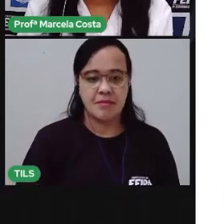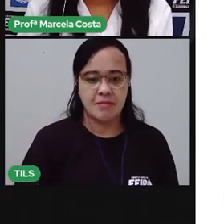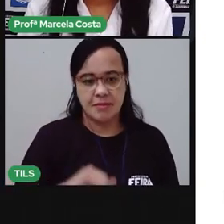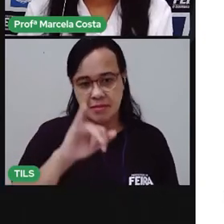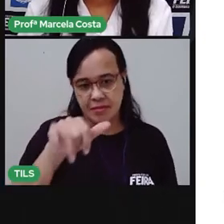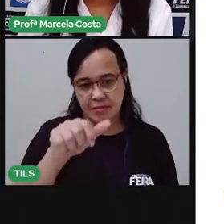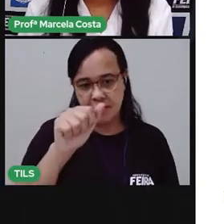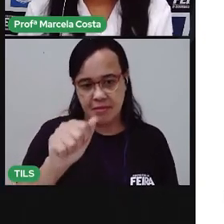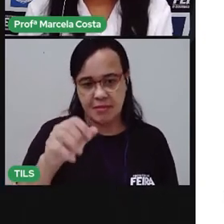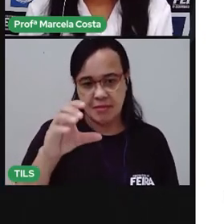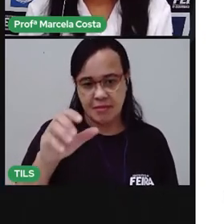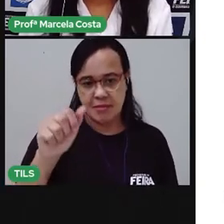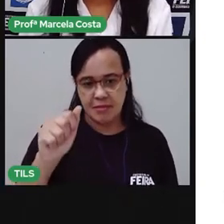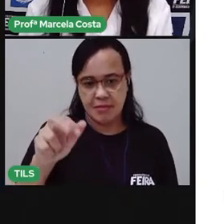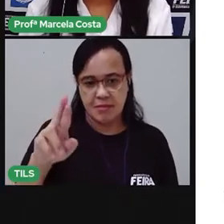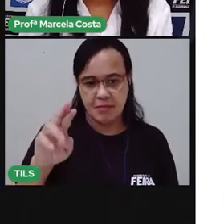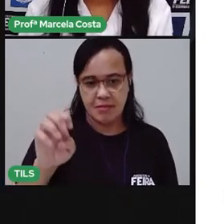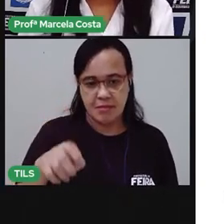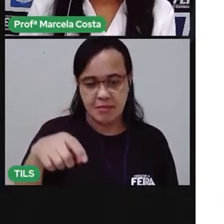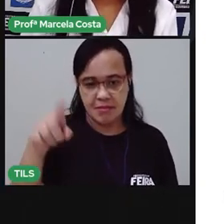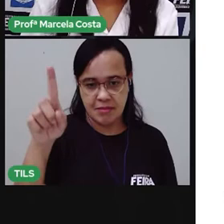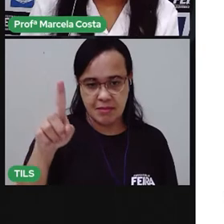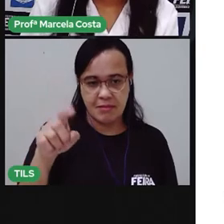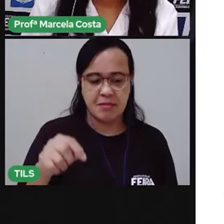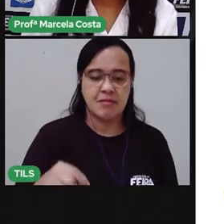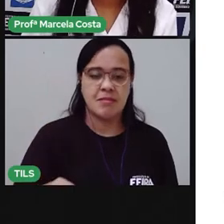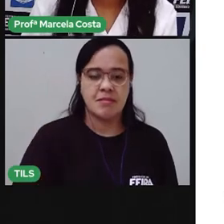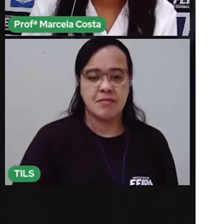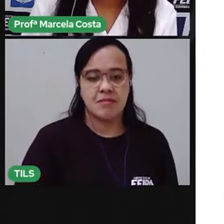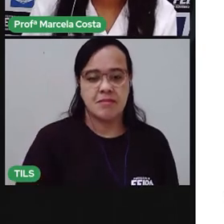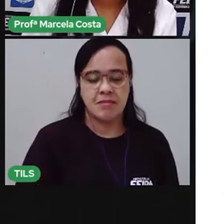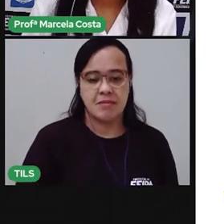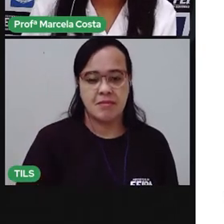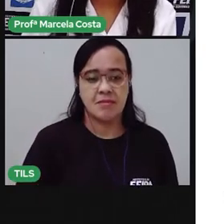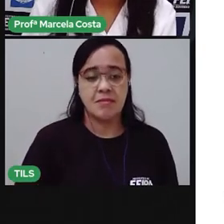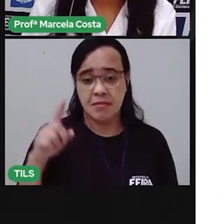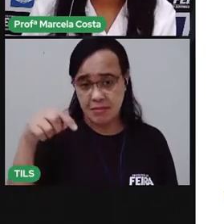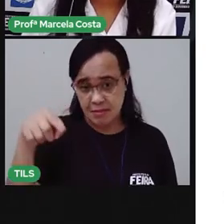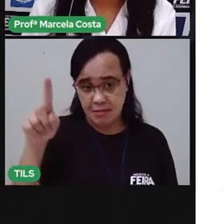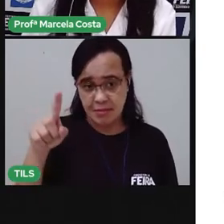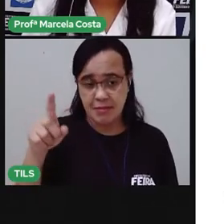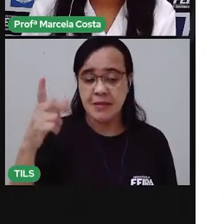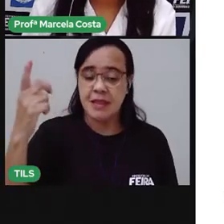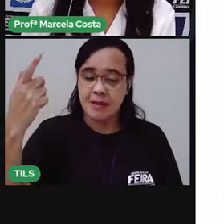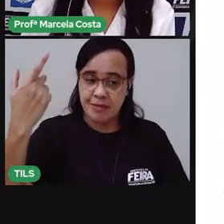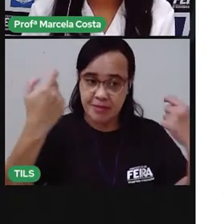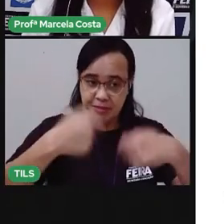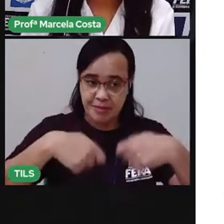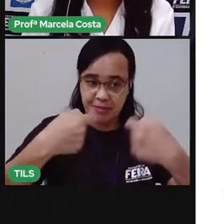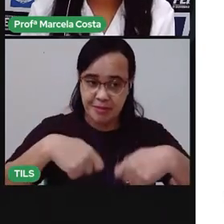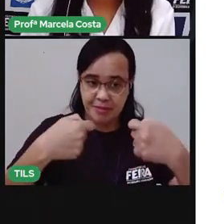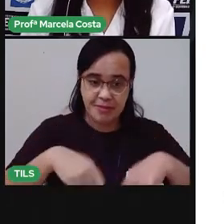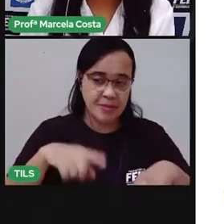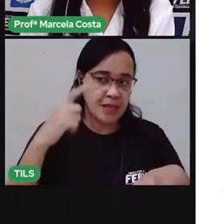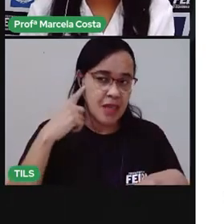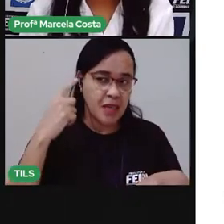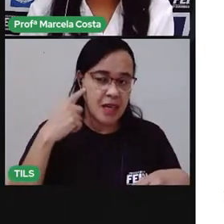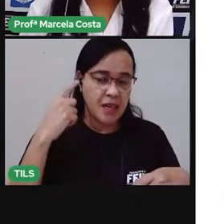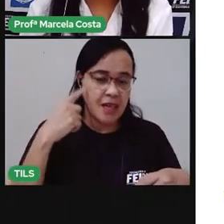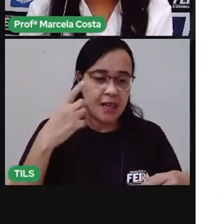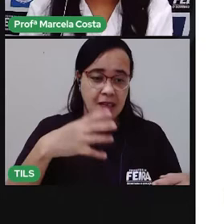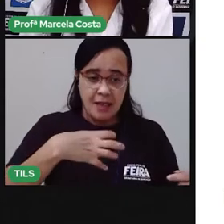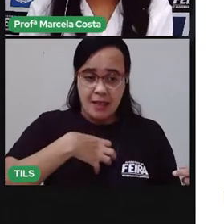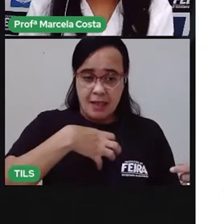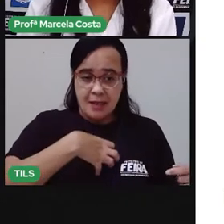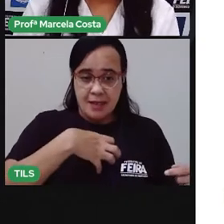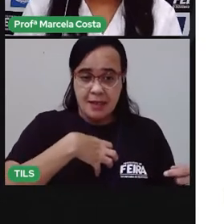Já. Cá. Ré. E esse acento que tá do E aqui, tá trazendo um som, sonoridade